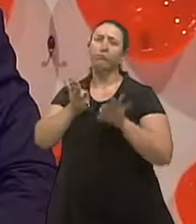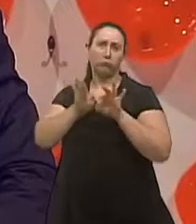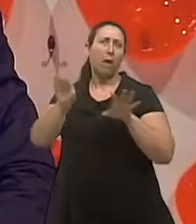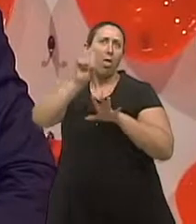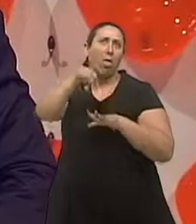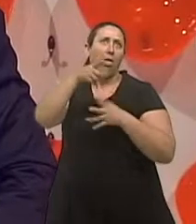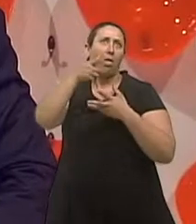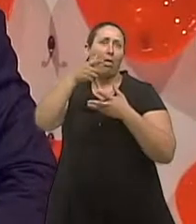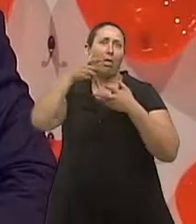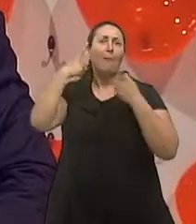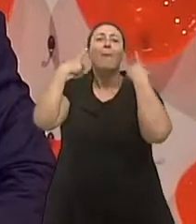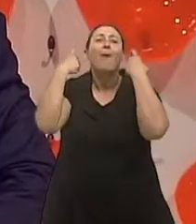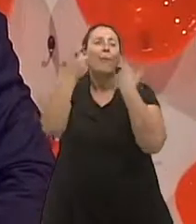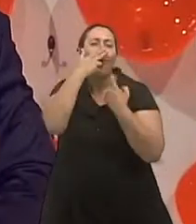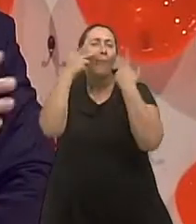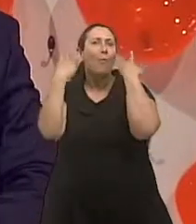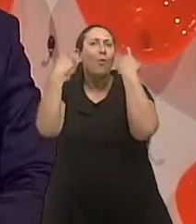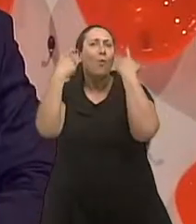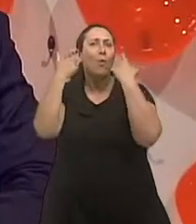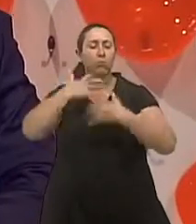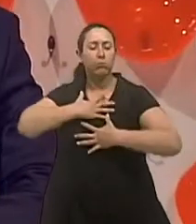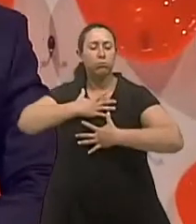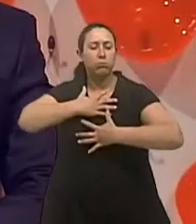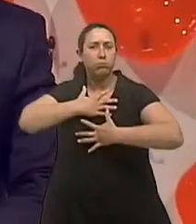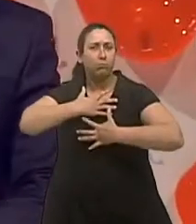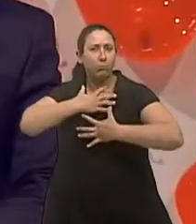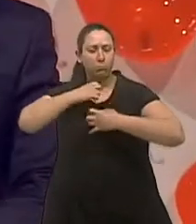que realmente incomoda a família e, eventualmente, os amigos.